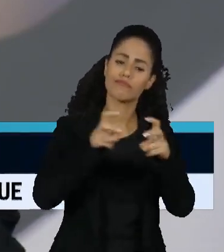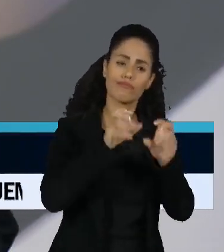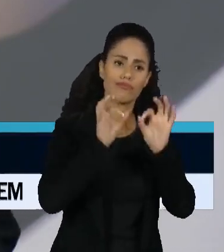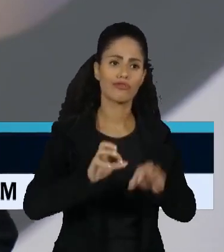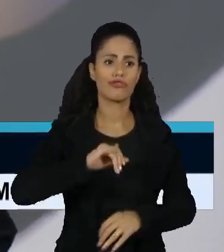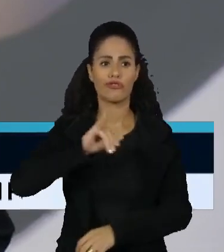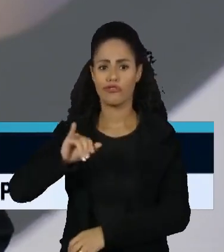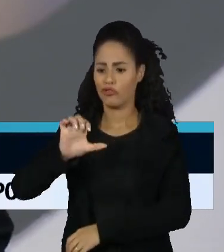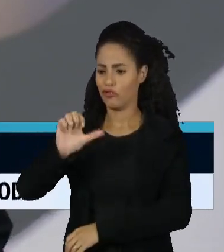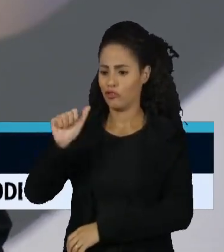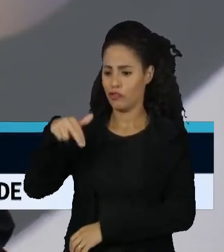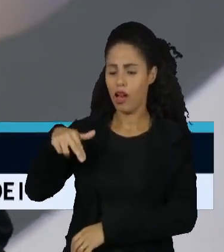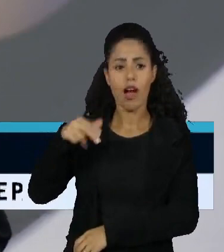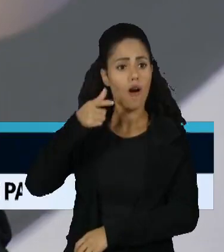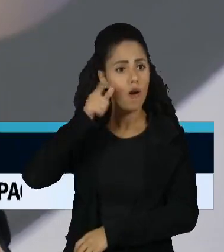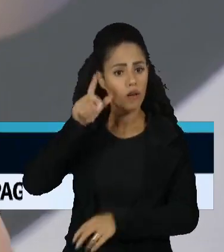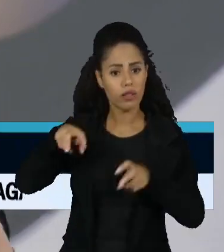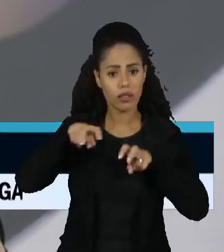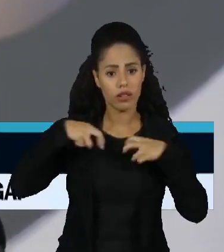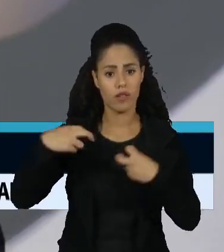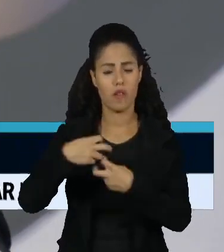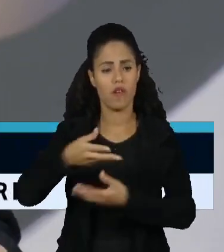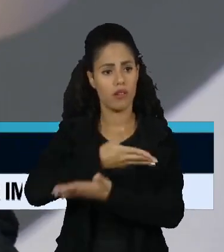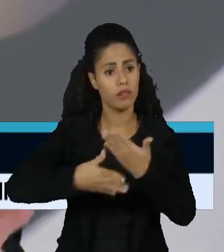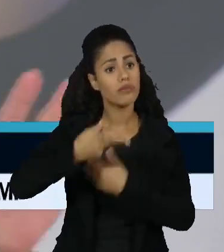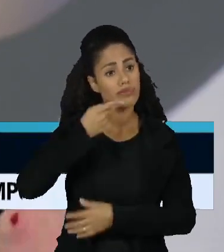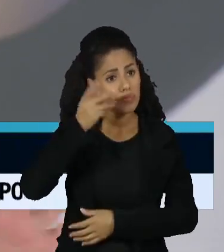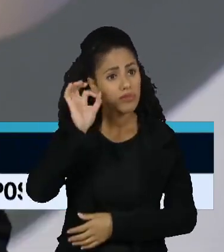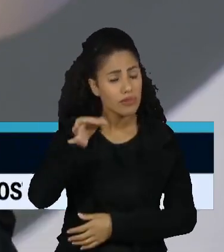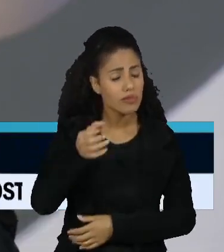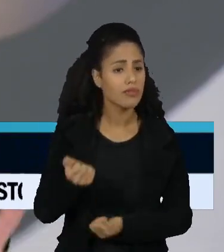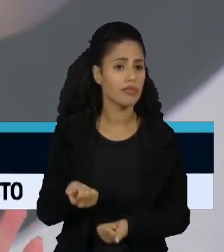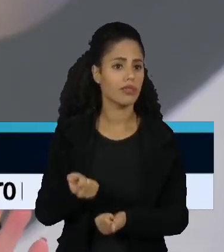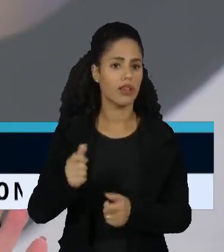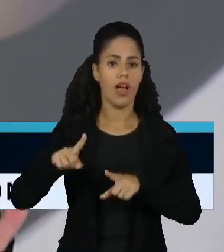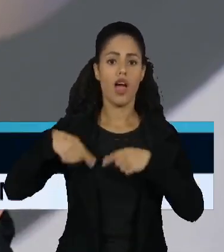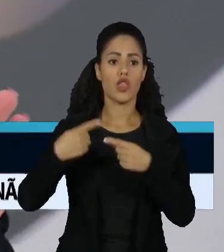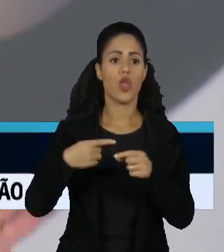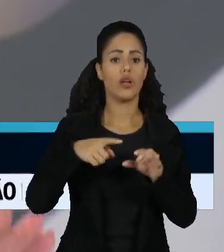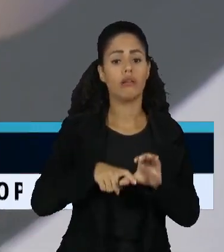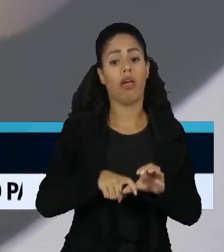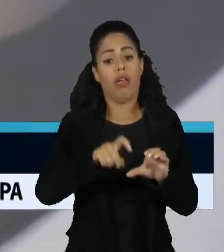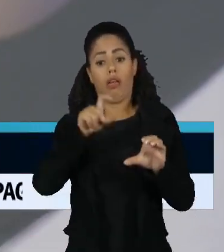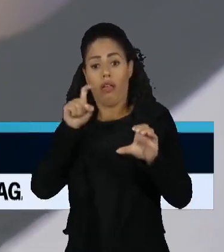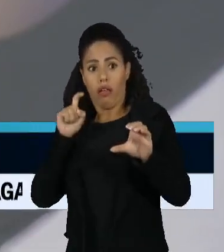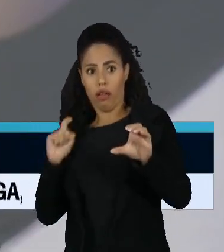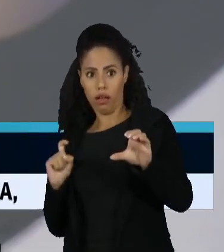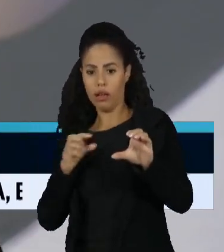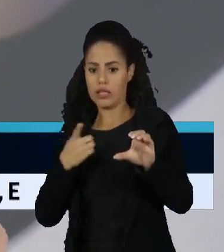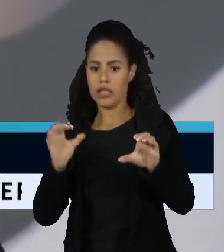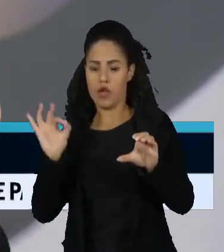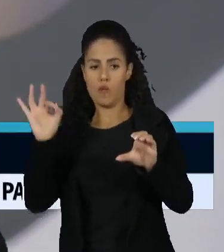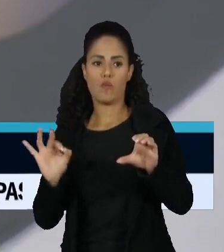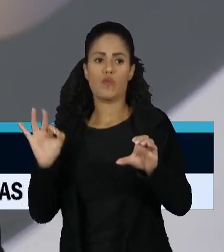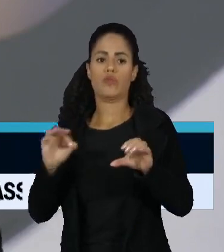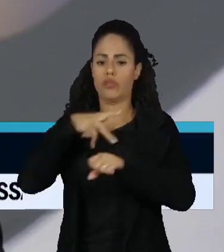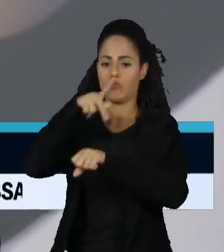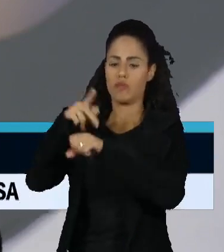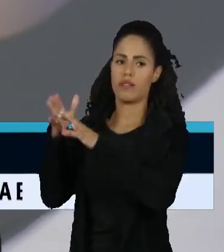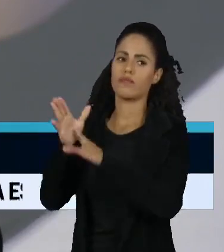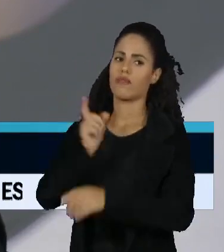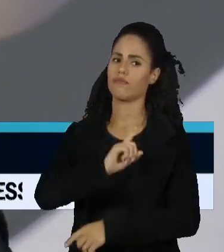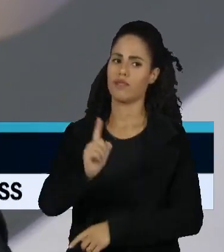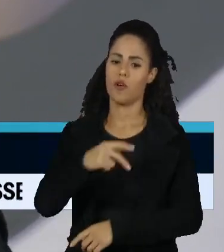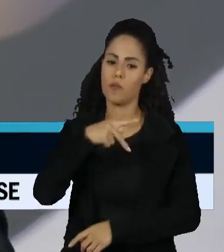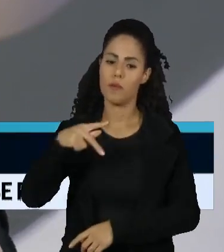-Paul Prats falou isso ontem, ele deixou claro, olha, nós não nos descolamos do que era o PPI, de uma parte